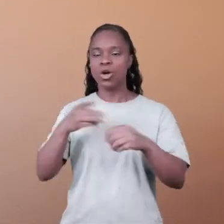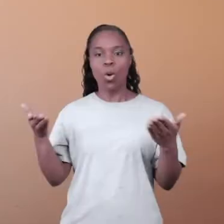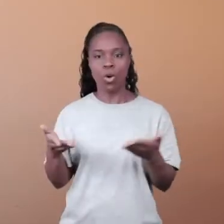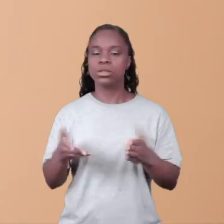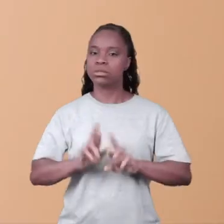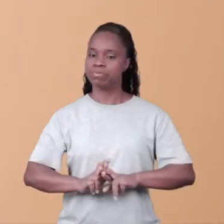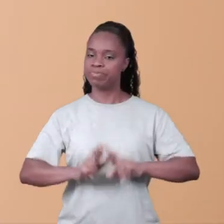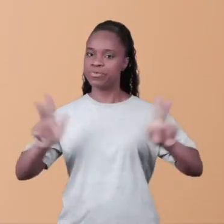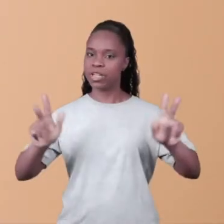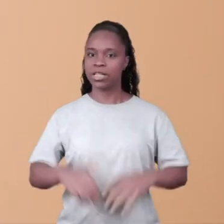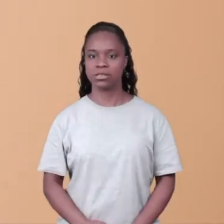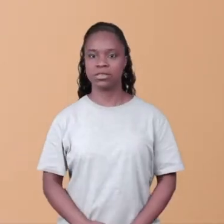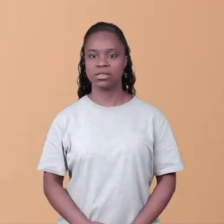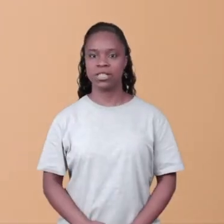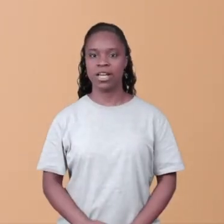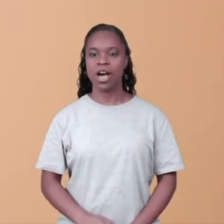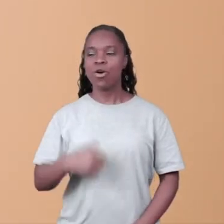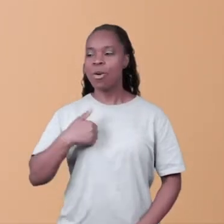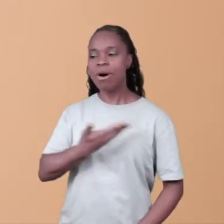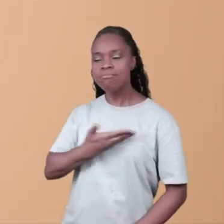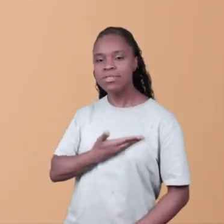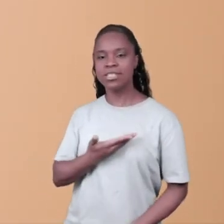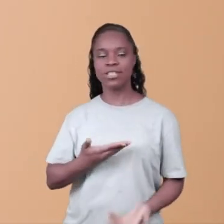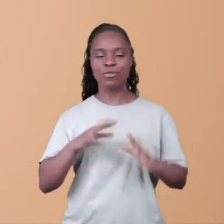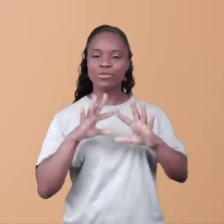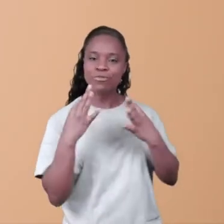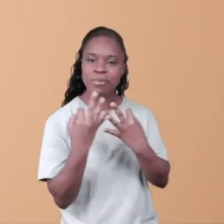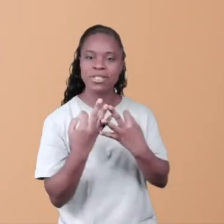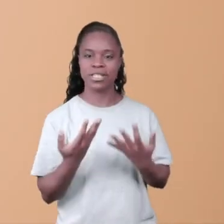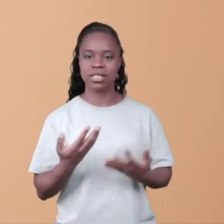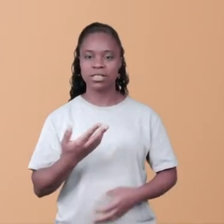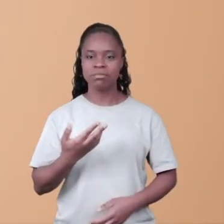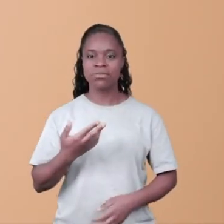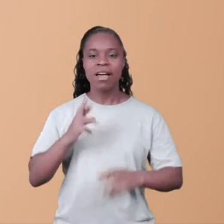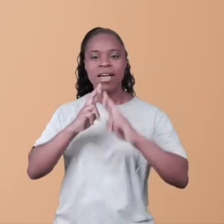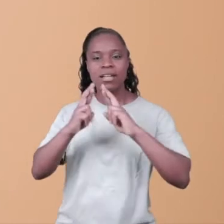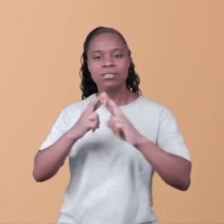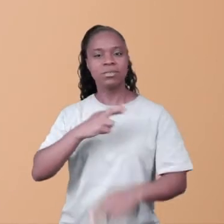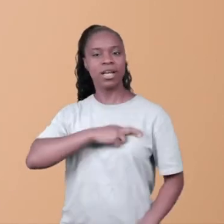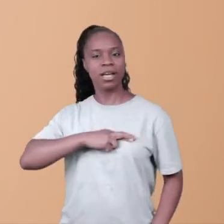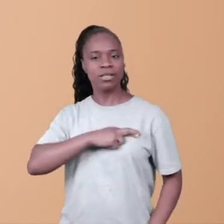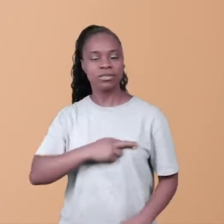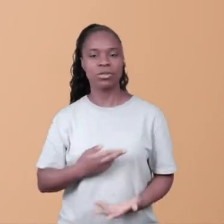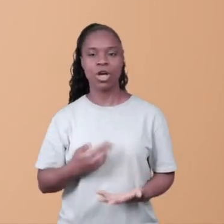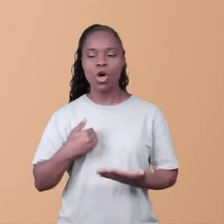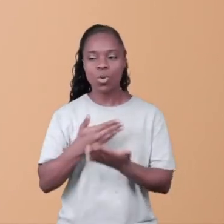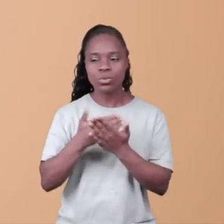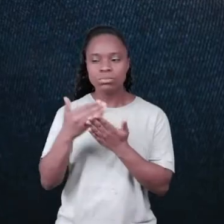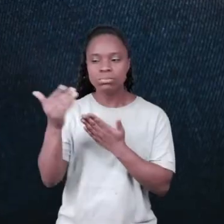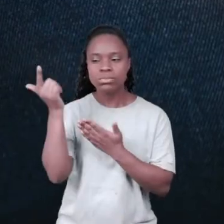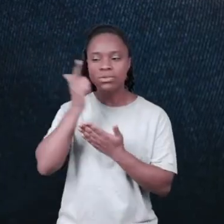sair de lá. Hoje é totalmente diferente, tanto com os amigos, com a família, relacionamentos amorosos,